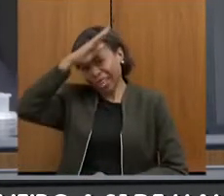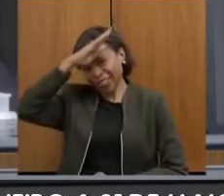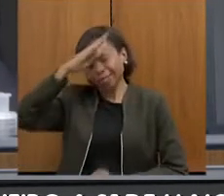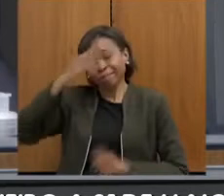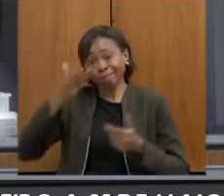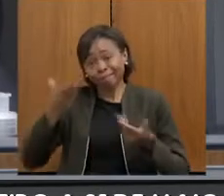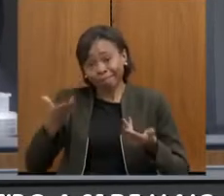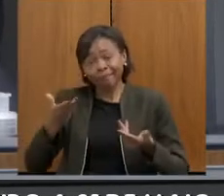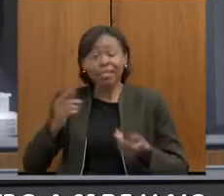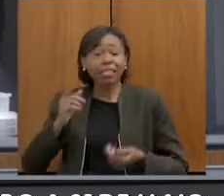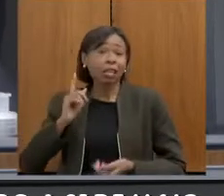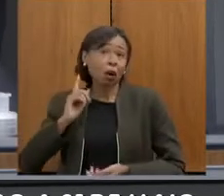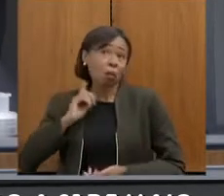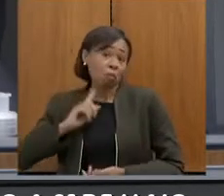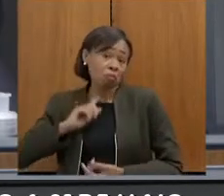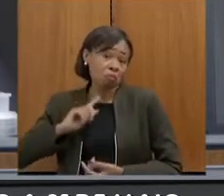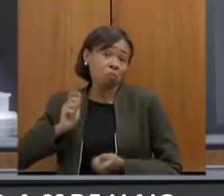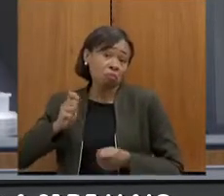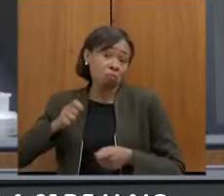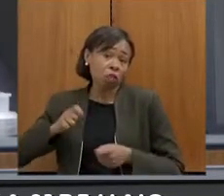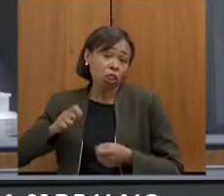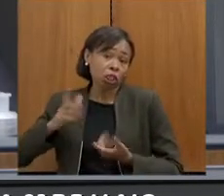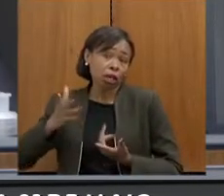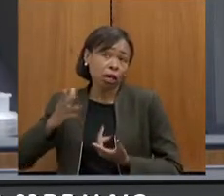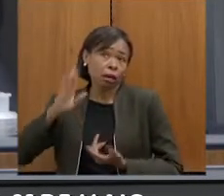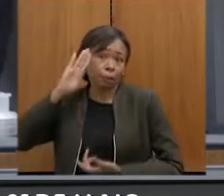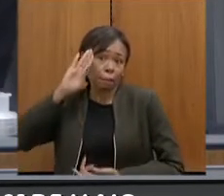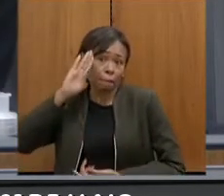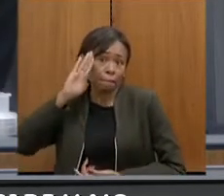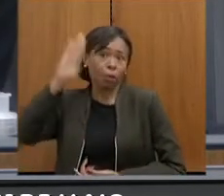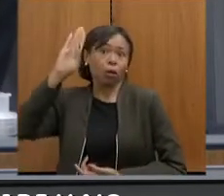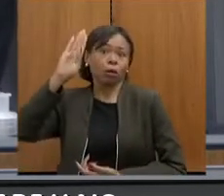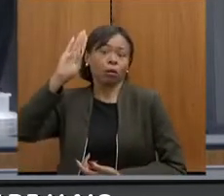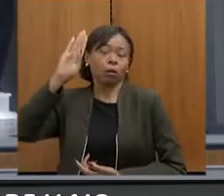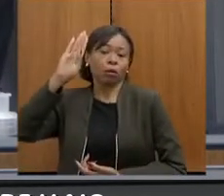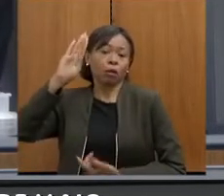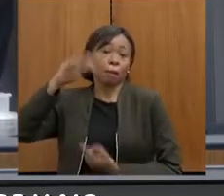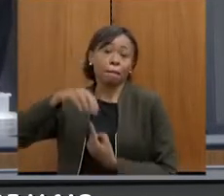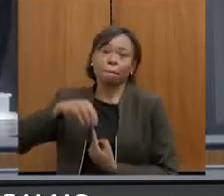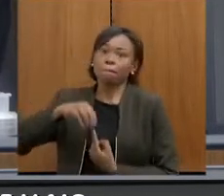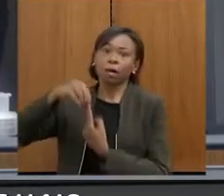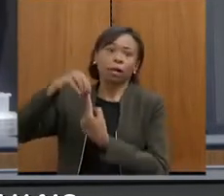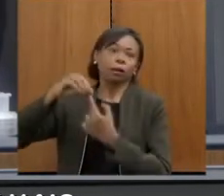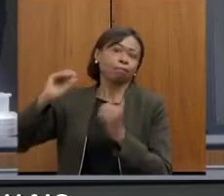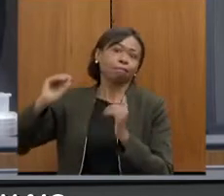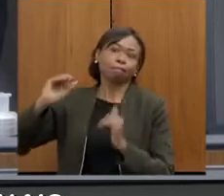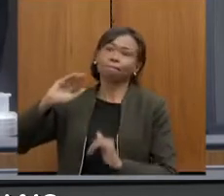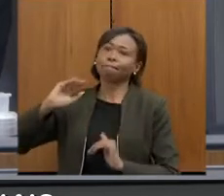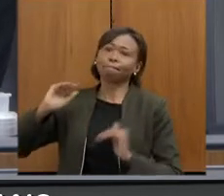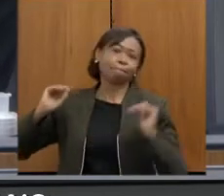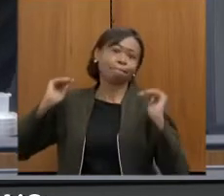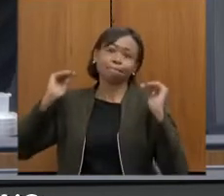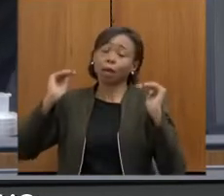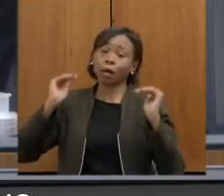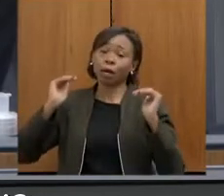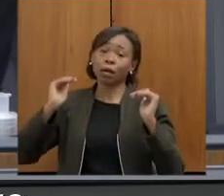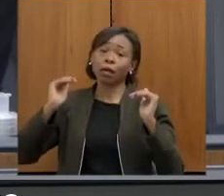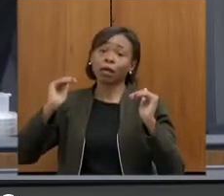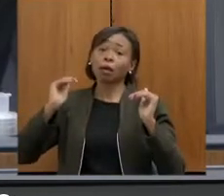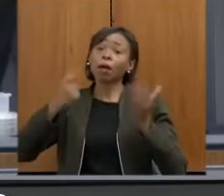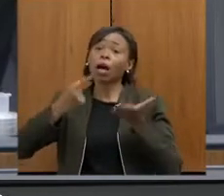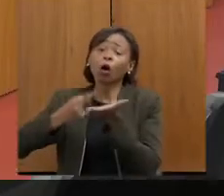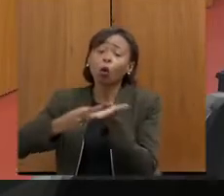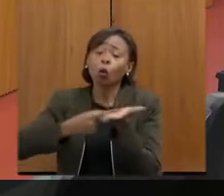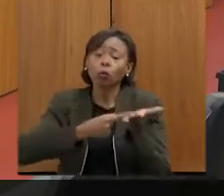protagonismo maior nessa movimentação dos governadores, pelo menos para